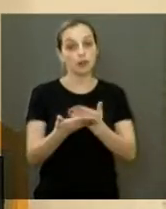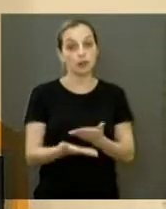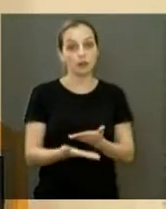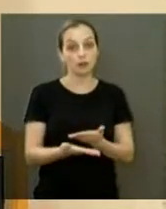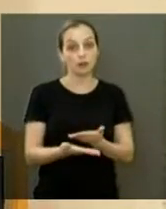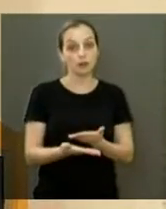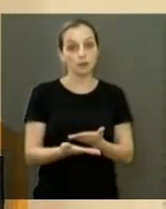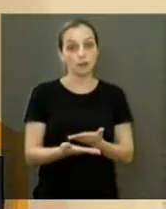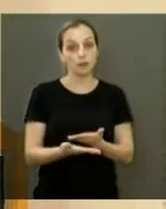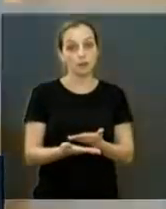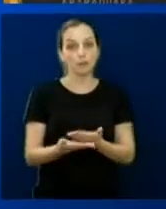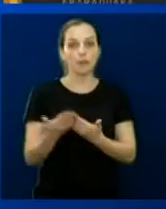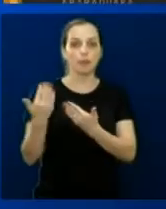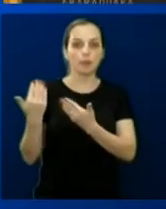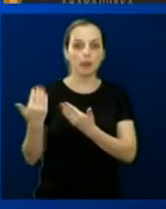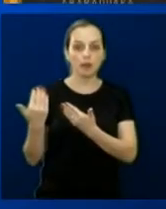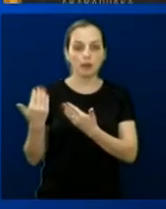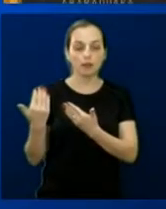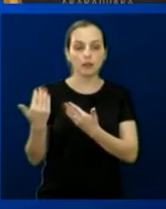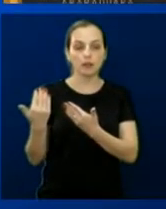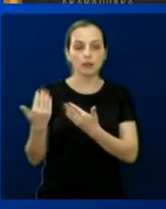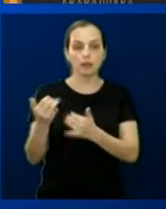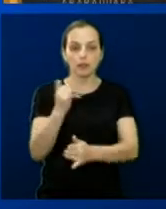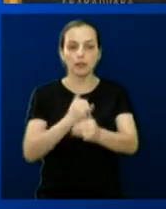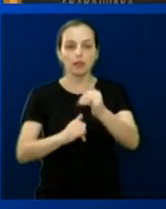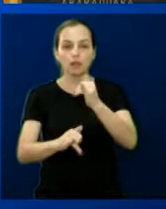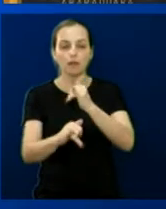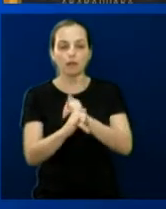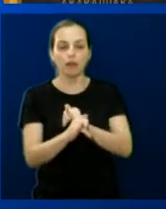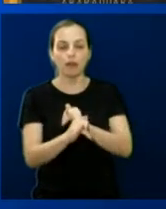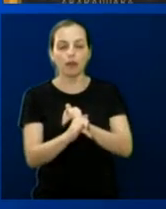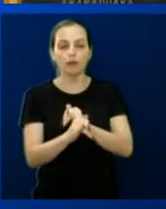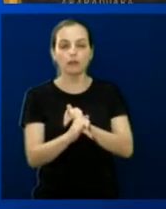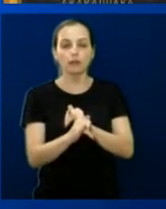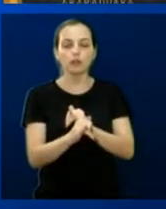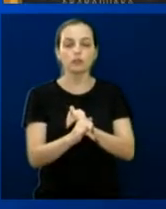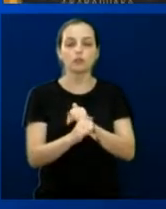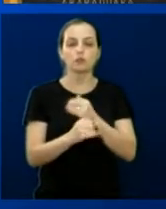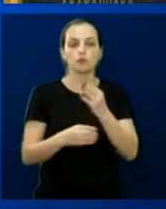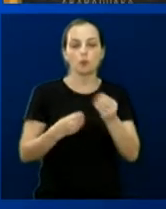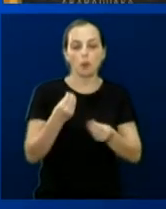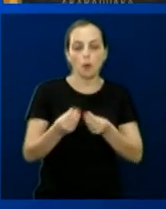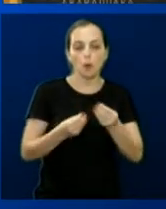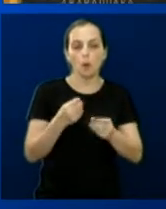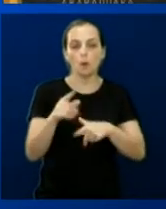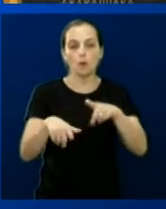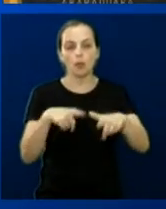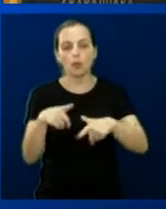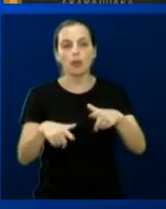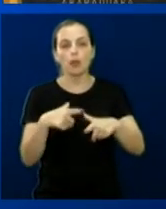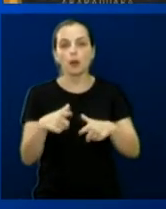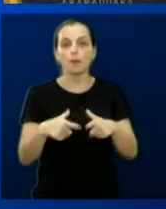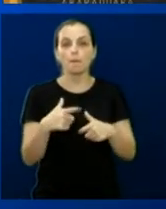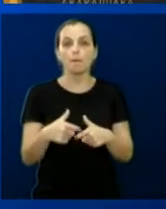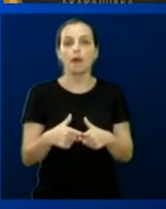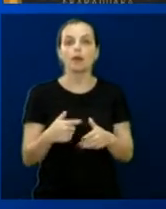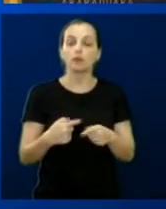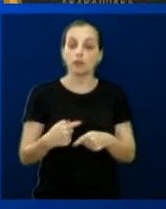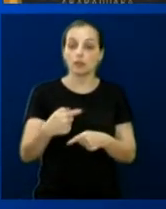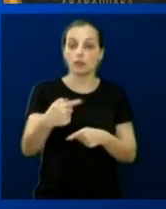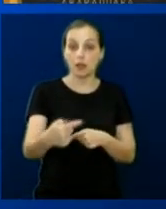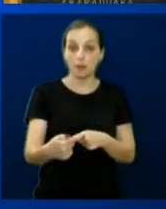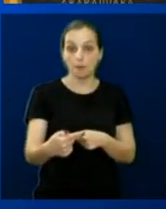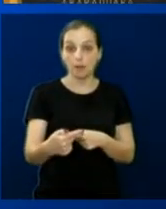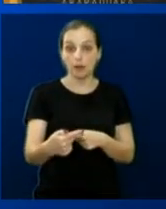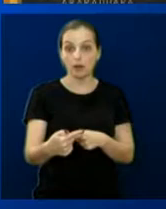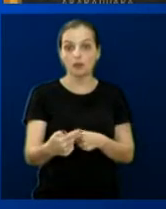Está aí as minhas redes sociais. Nas redes sociais tem todo o trabalho que nós desenvolvemos na semana. Aqui para a Câmara a gente traz os assuntos